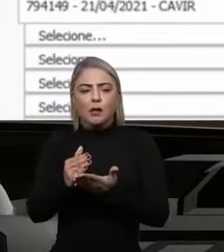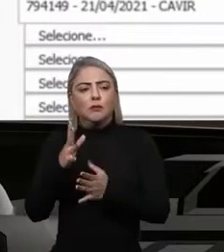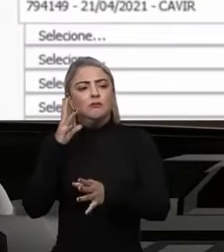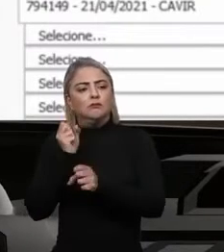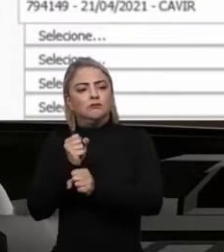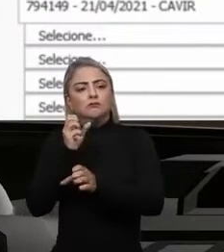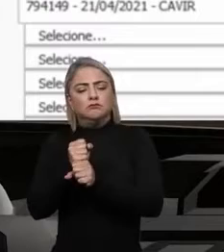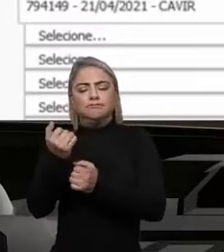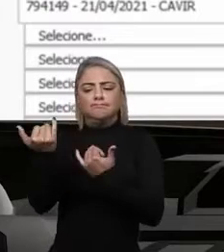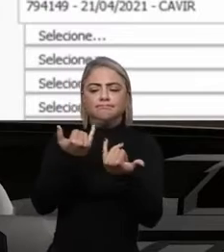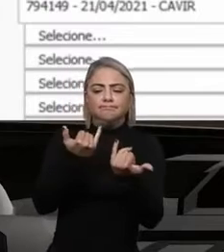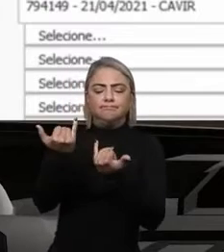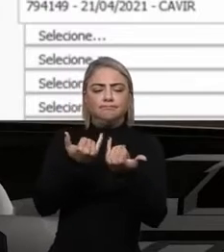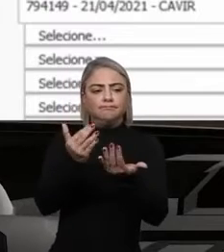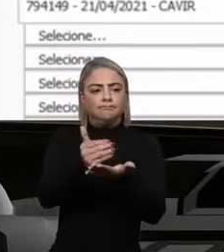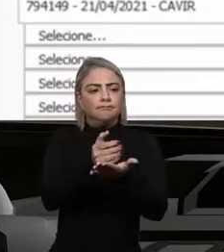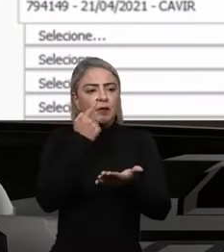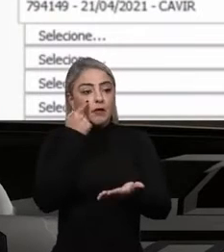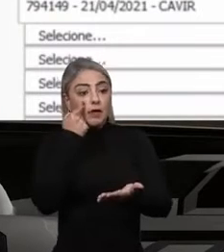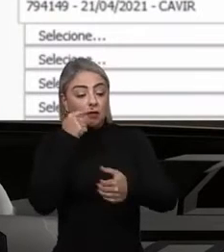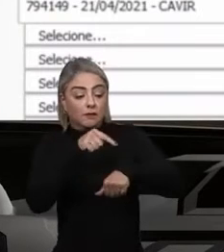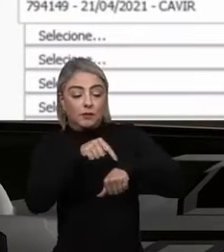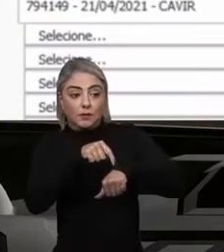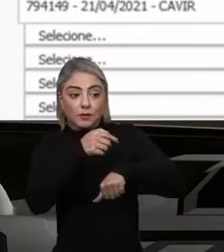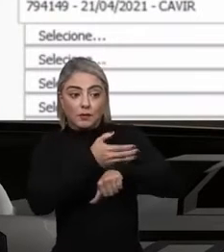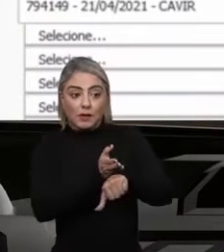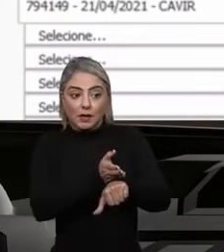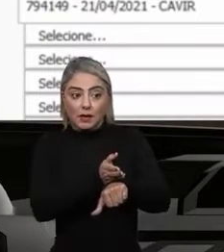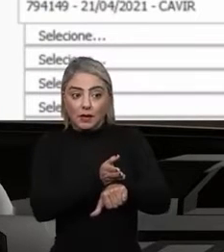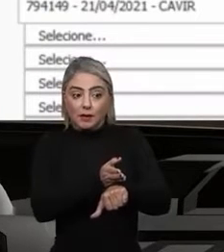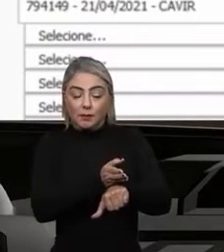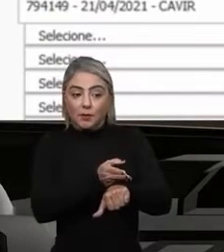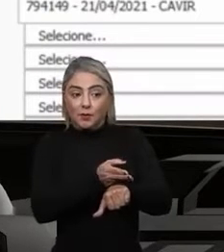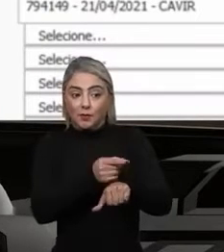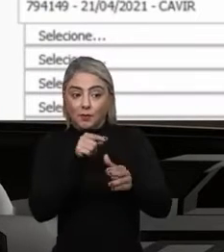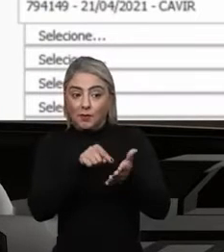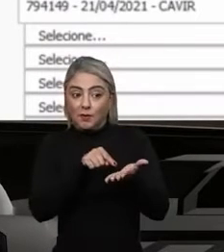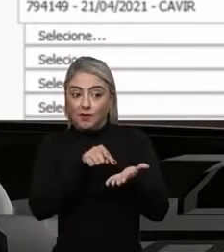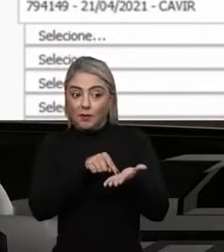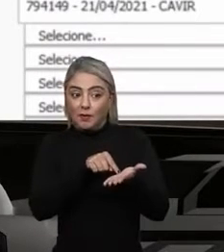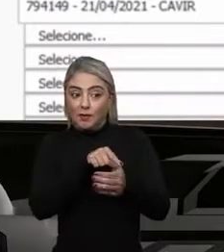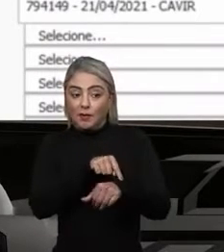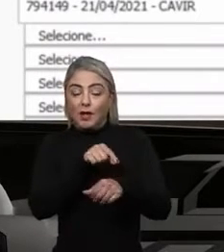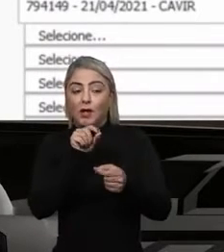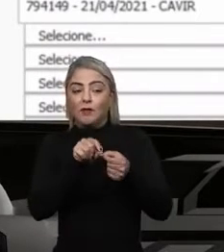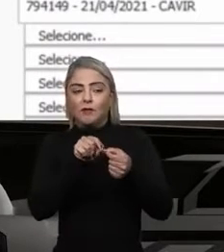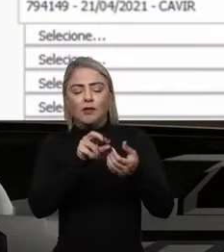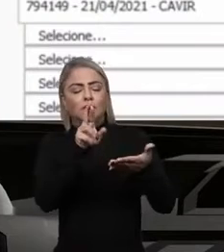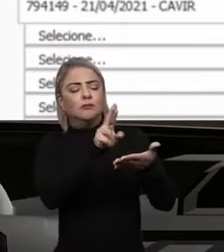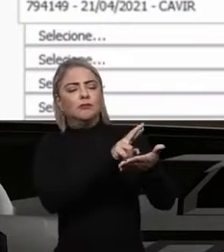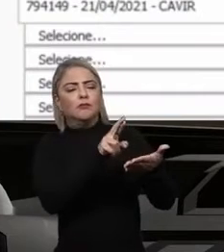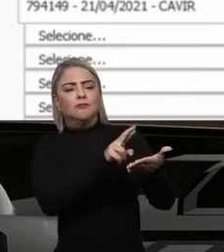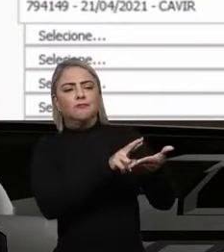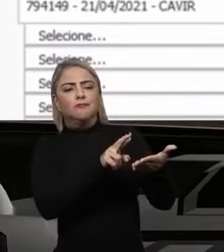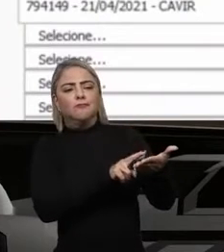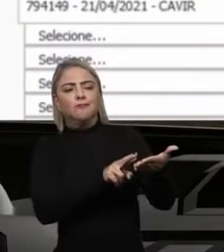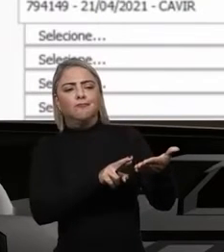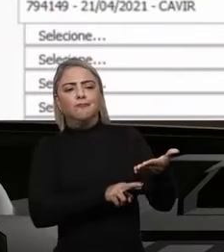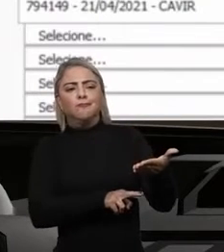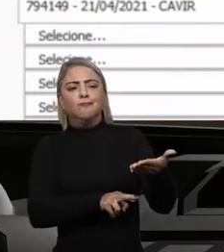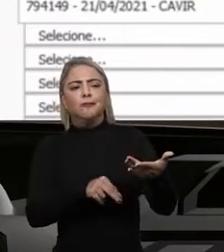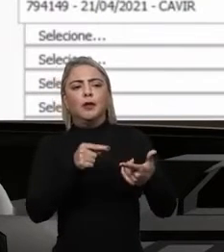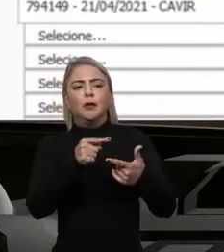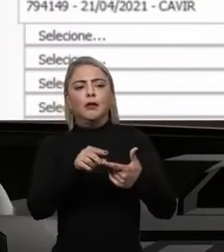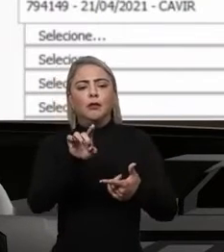dessa informação, verifica o tempo que essa tendência está ativa e faz um relatório por cada